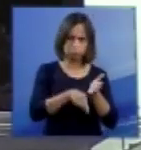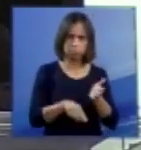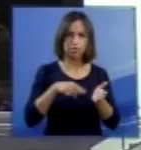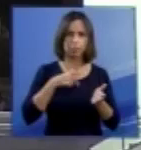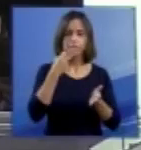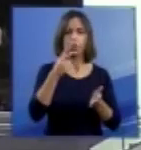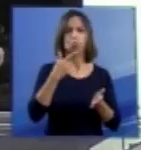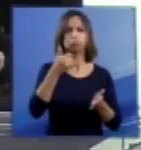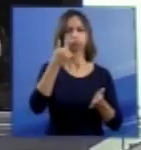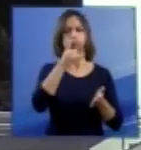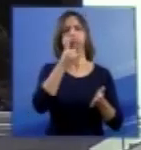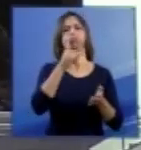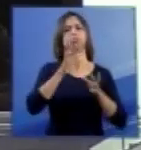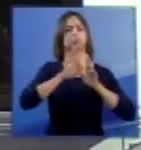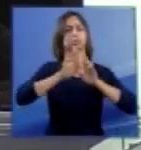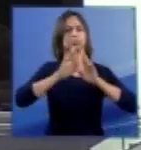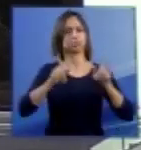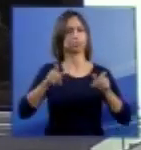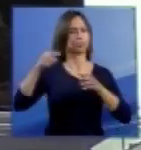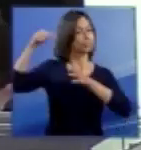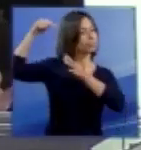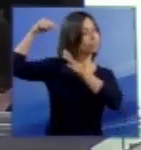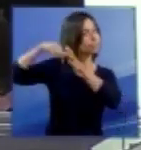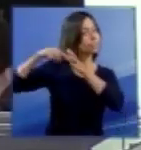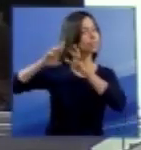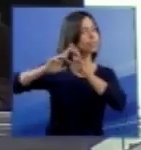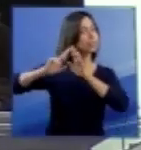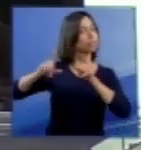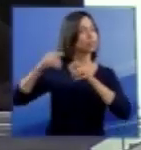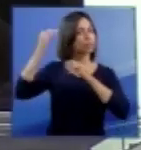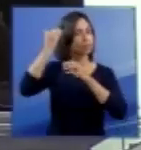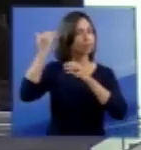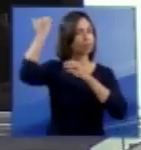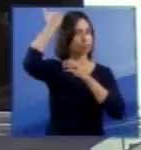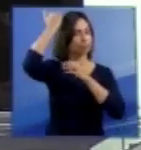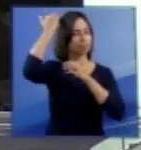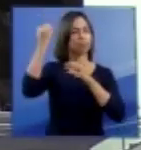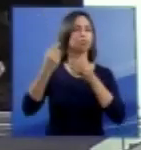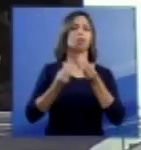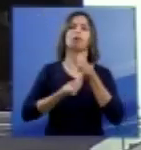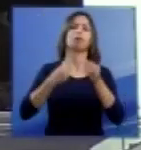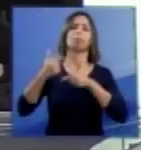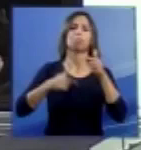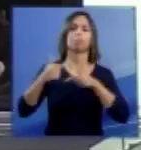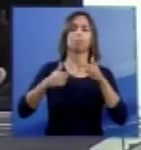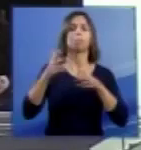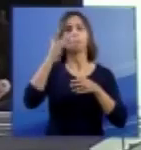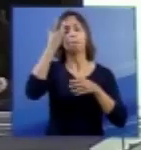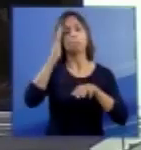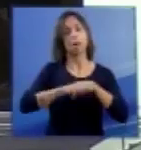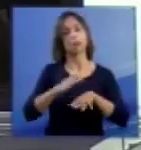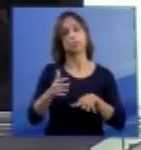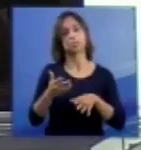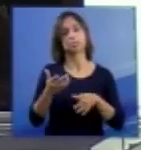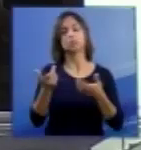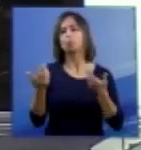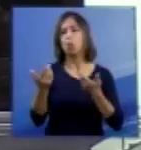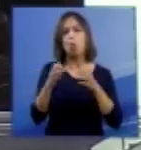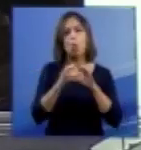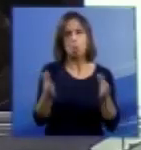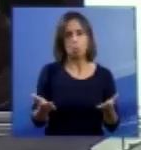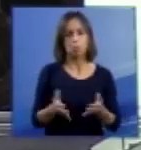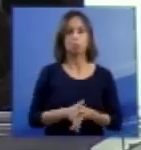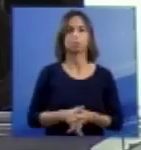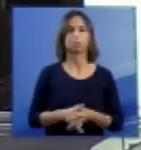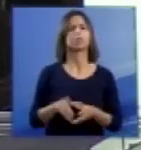energia diferente dos potenciais neuronais que percorrem as vias neuronais mais comuns. Ou seja, Penfield, que